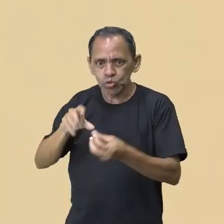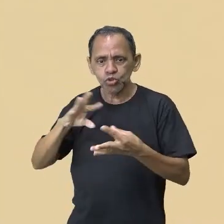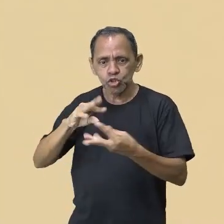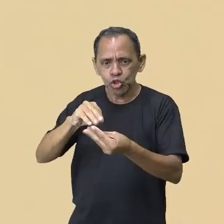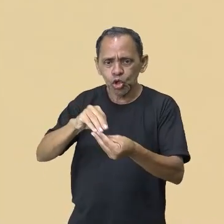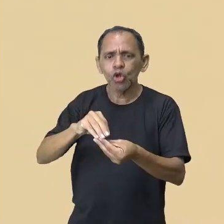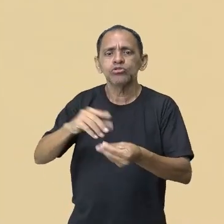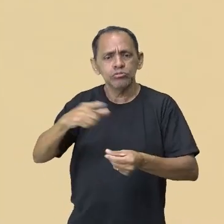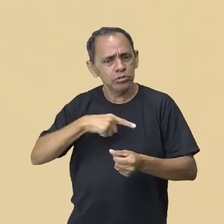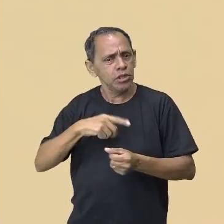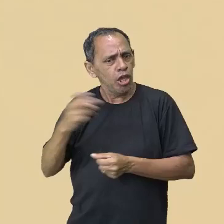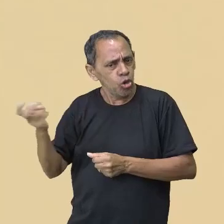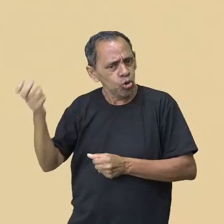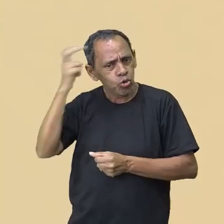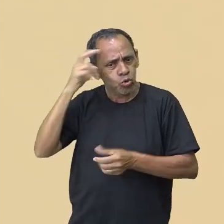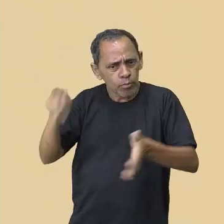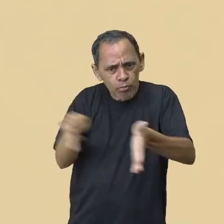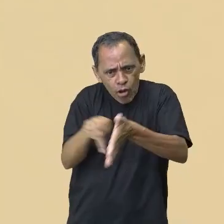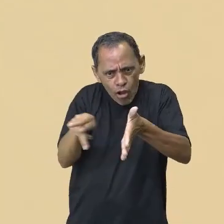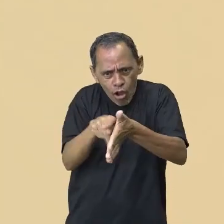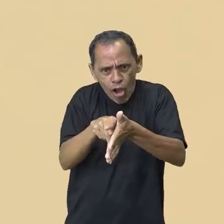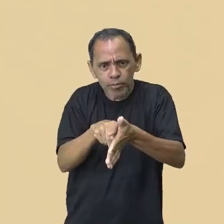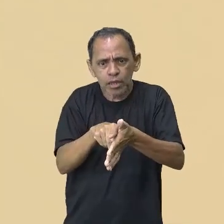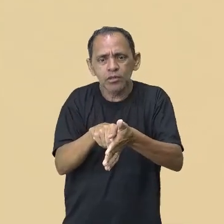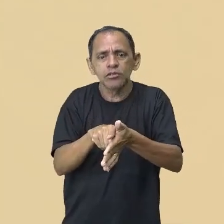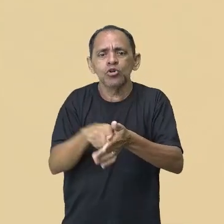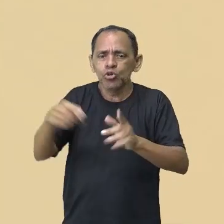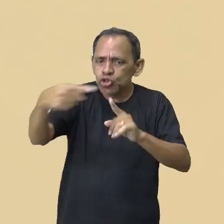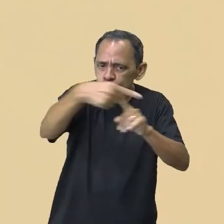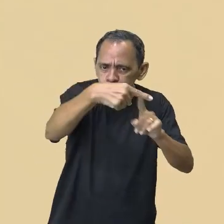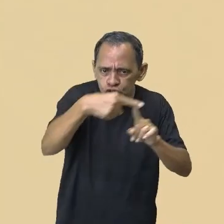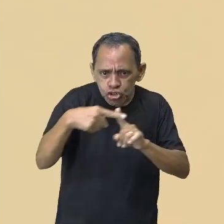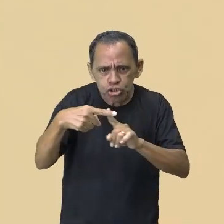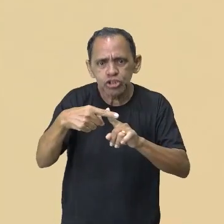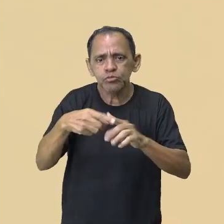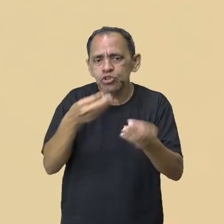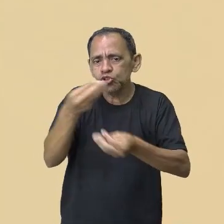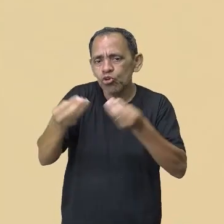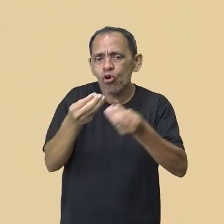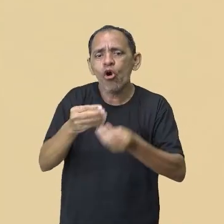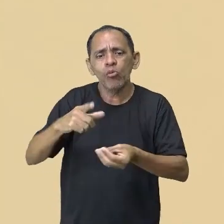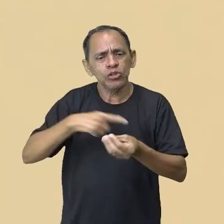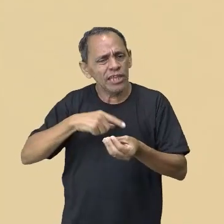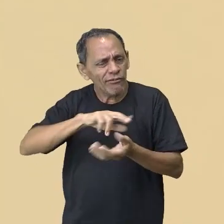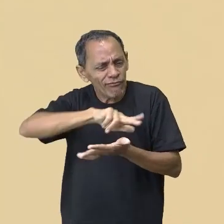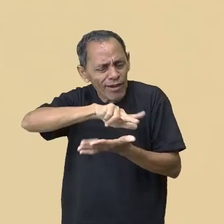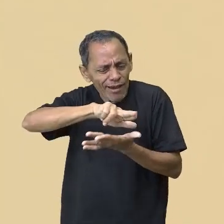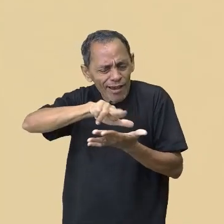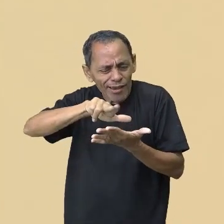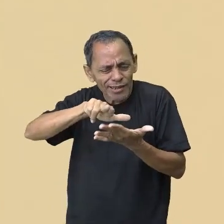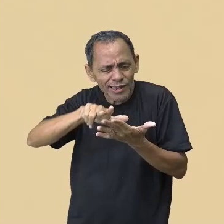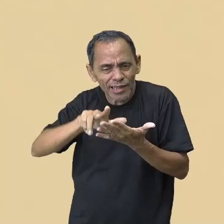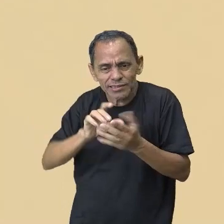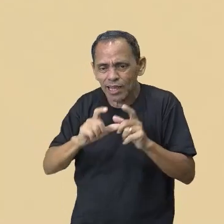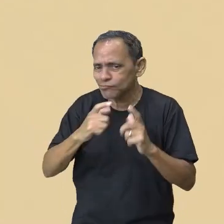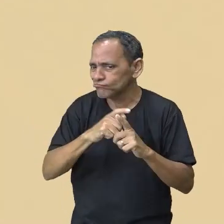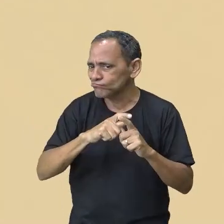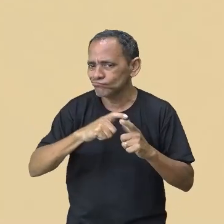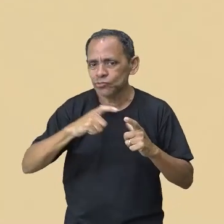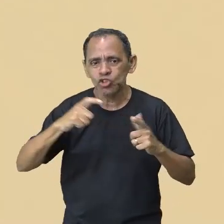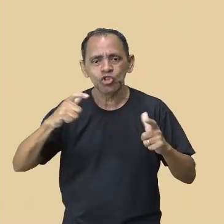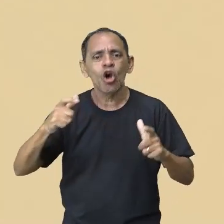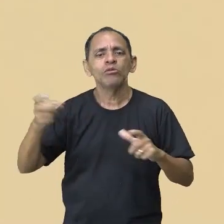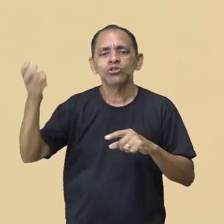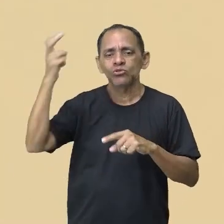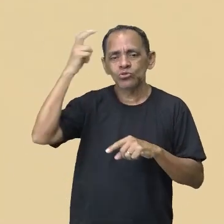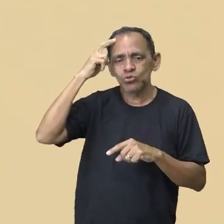cultura, possui os seus elementos culturais. Então, gente tem uma diversidade enorme de culturas. A gente tem